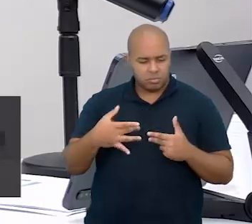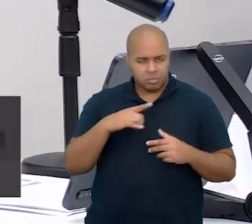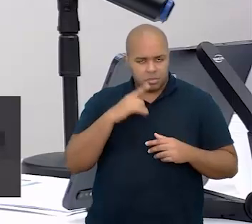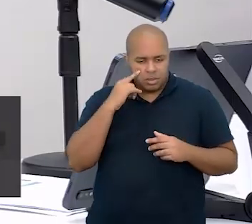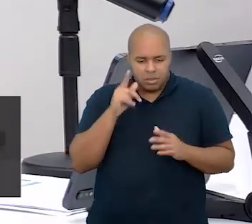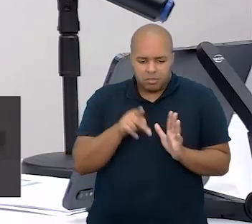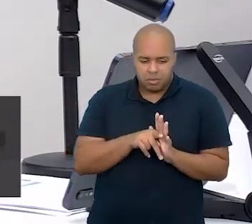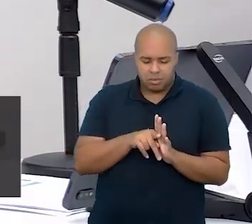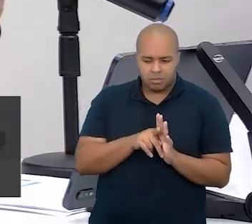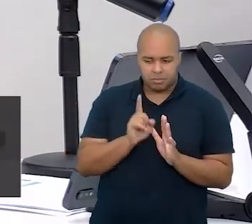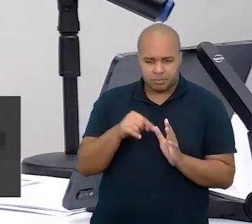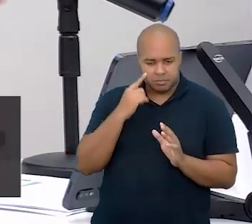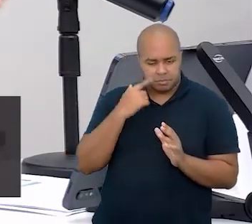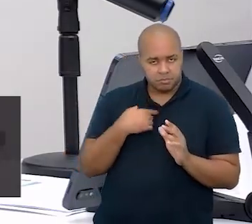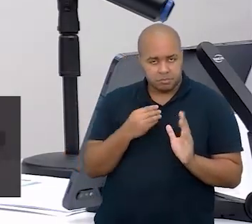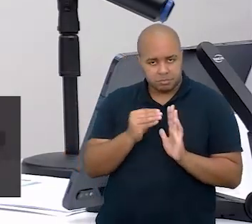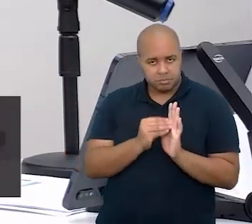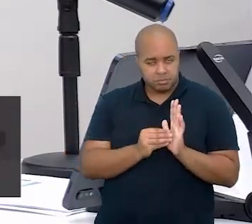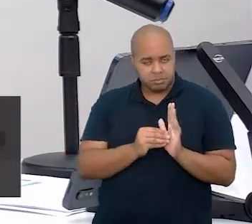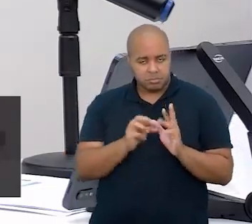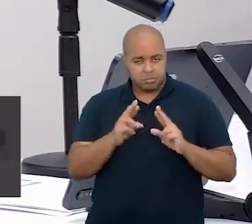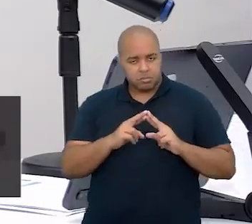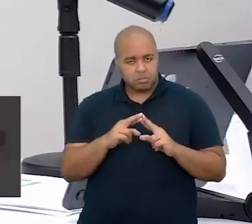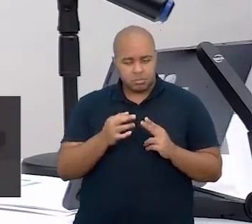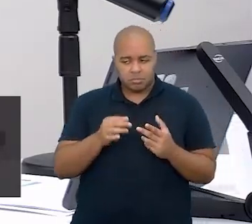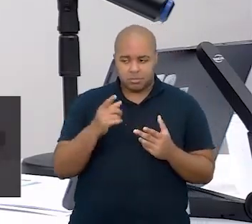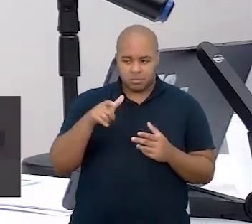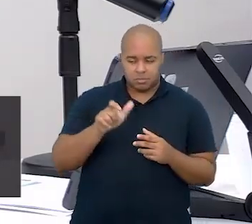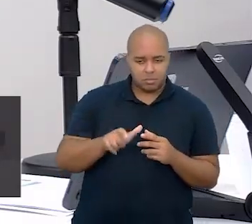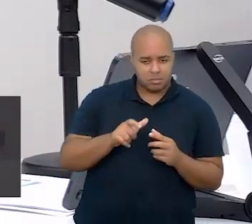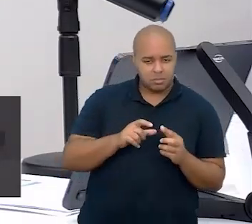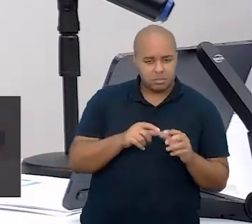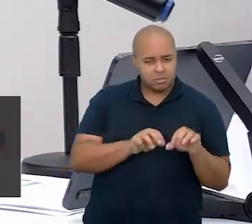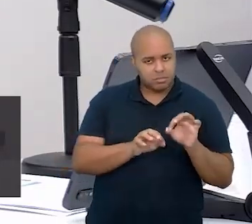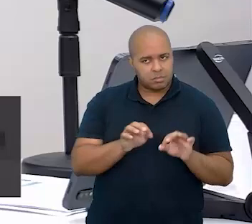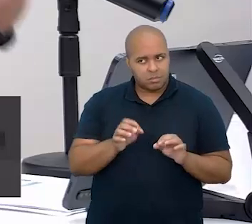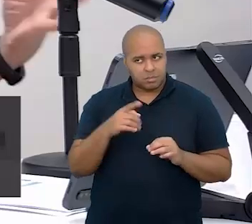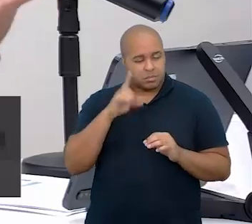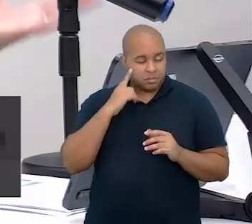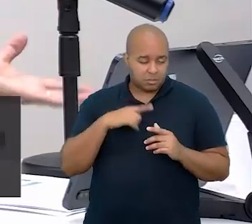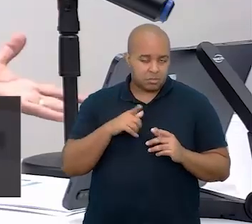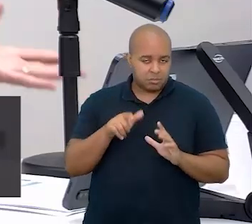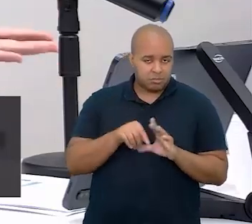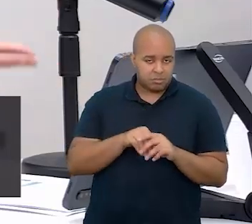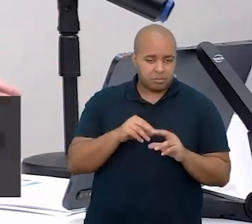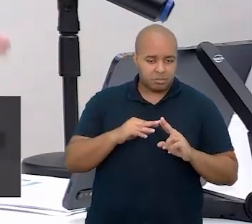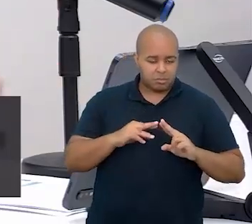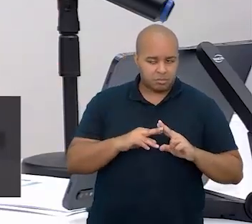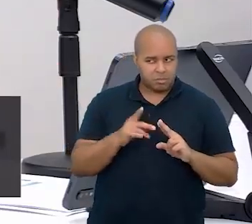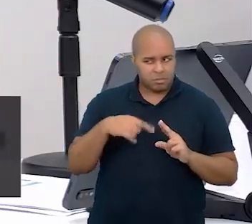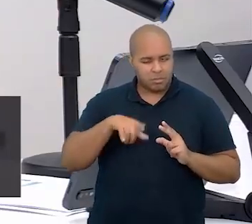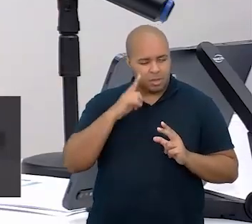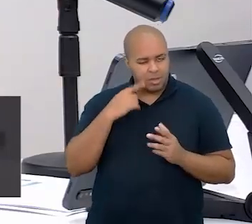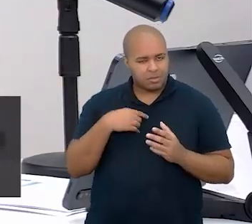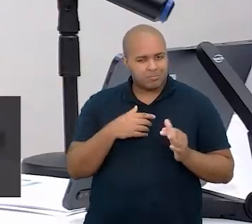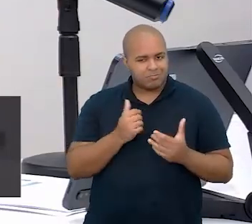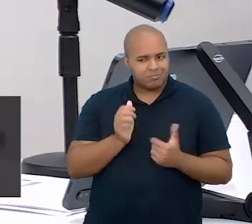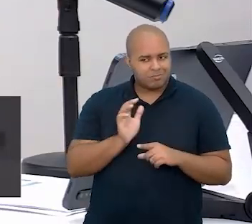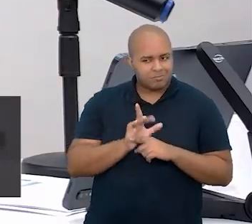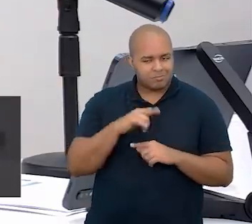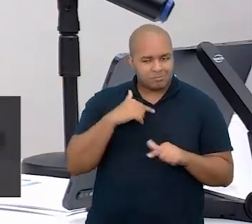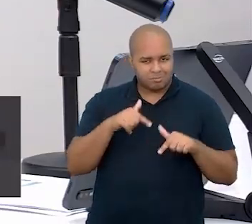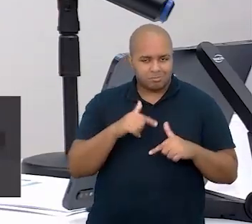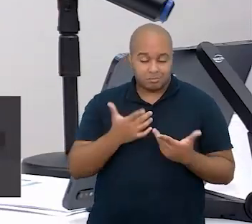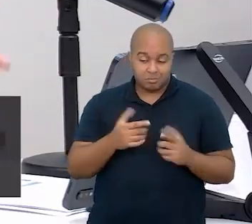estão disponíveis na rede. E esses materiais disponíveis na rede, eles alicerçam o nosso